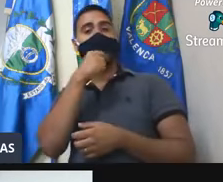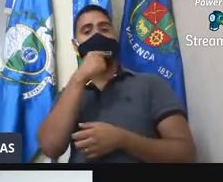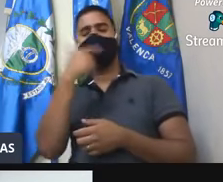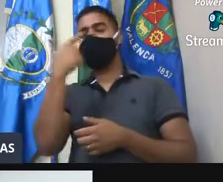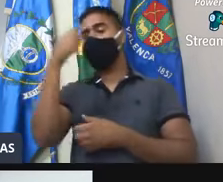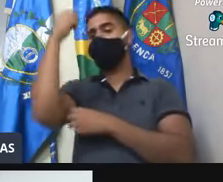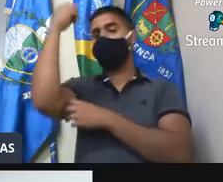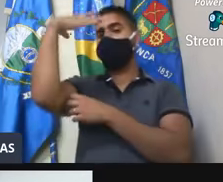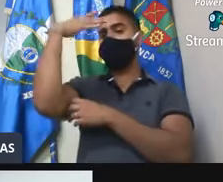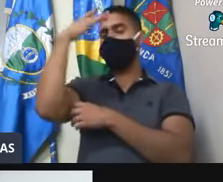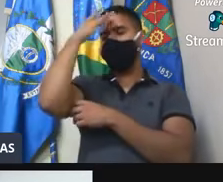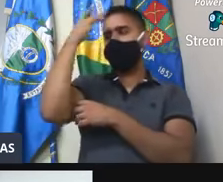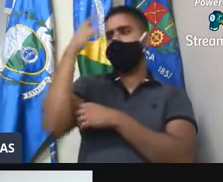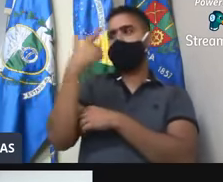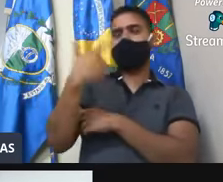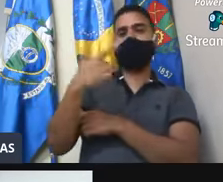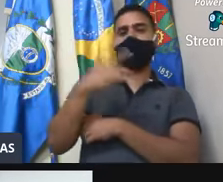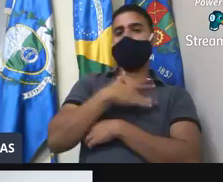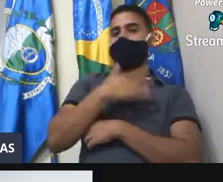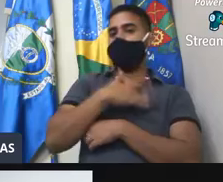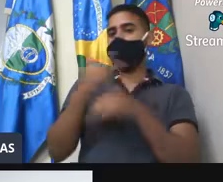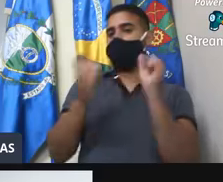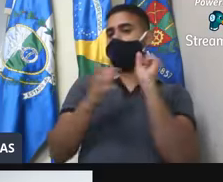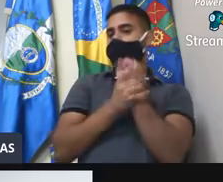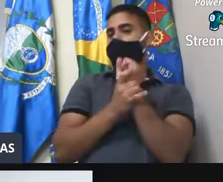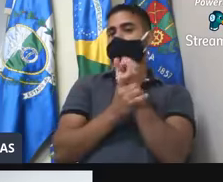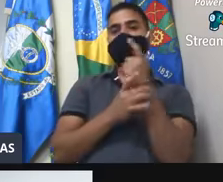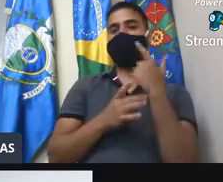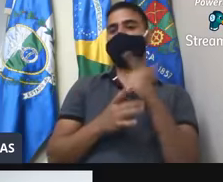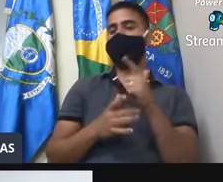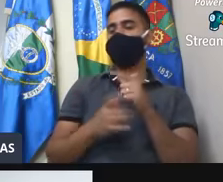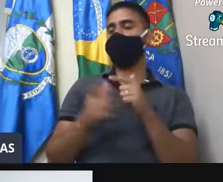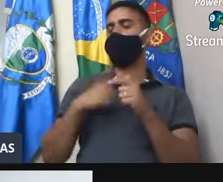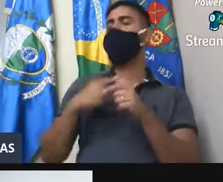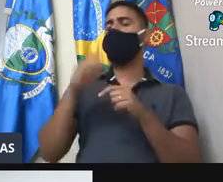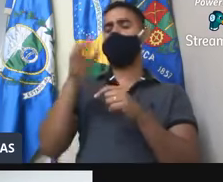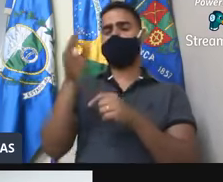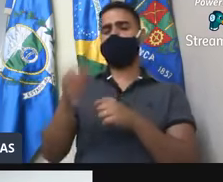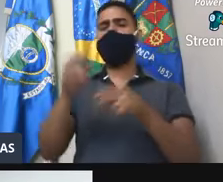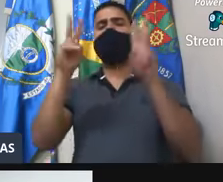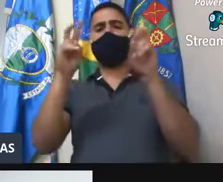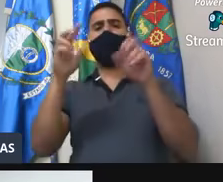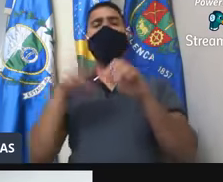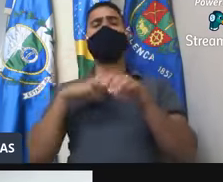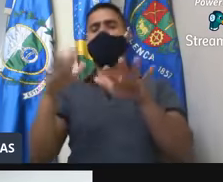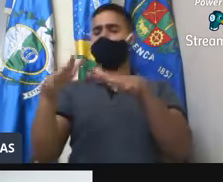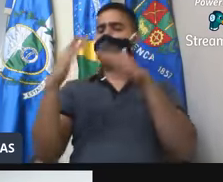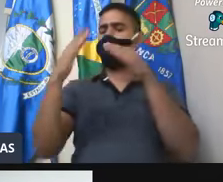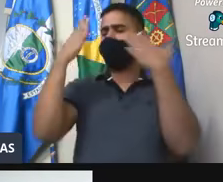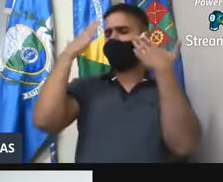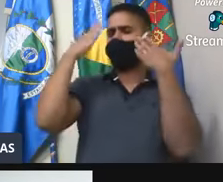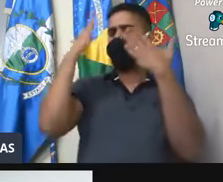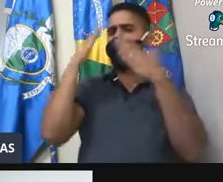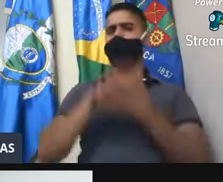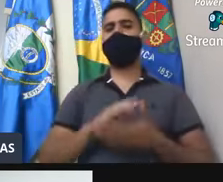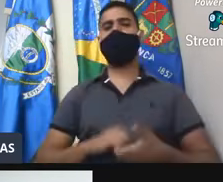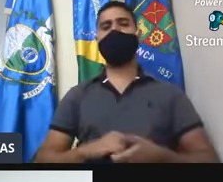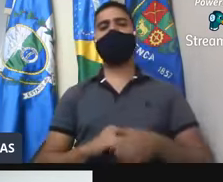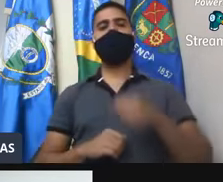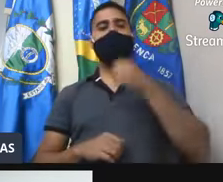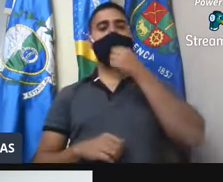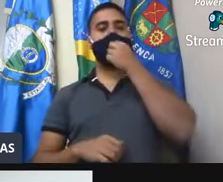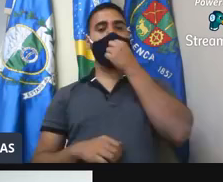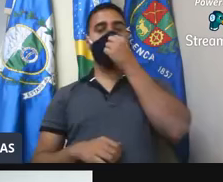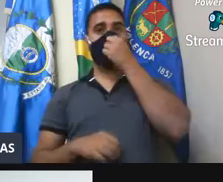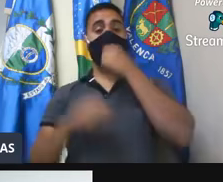pública, gerando uma sensação de insegurança aos munícipes. Na certeza que o assunto merecerá especial atenção, antecipo meus agradecimentos. Salada Sessões, 5